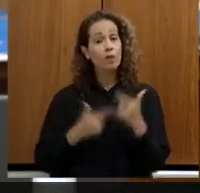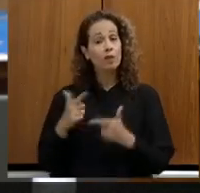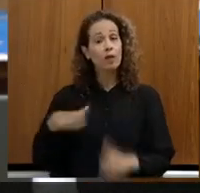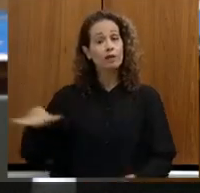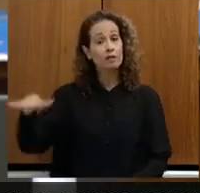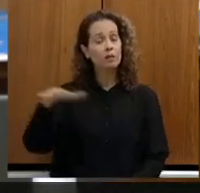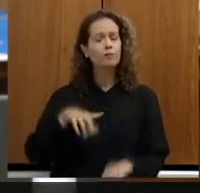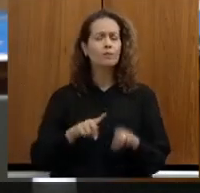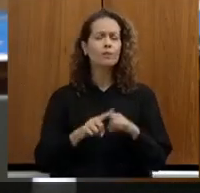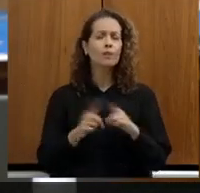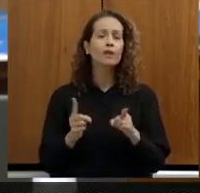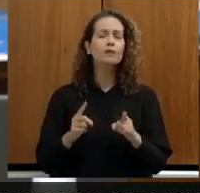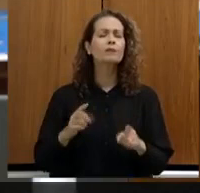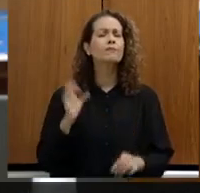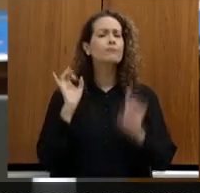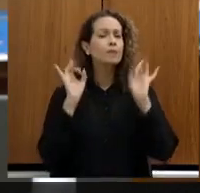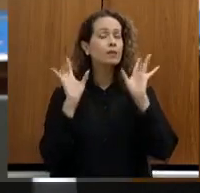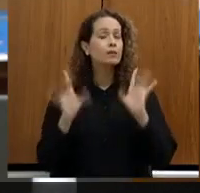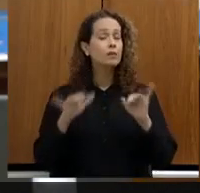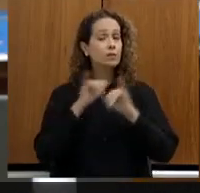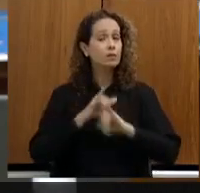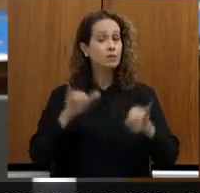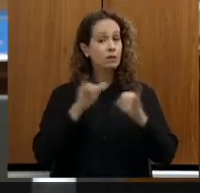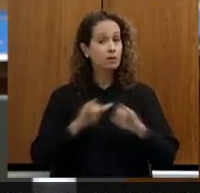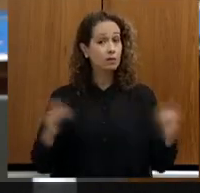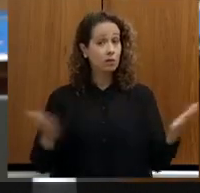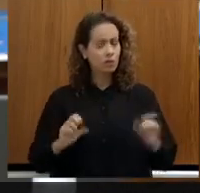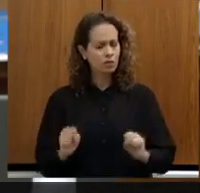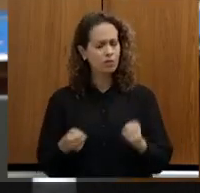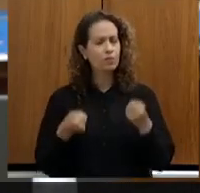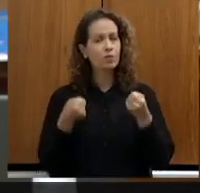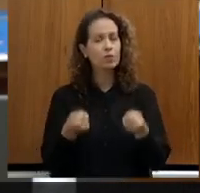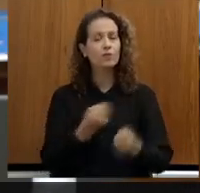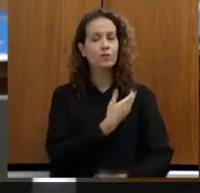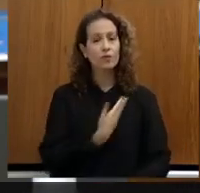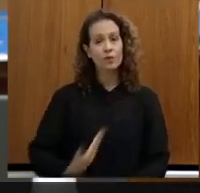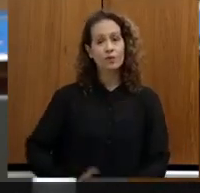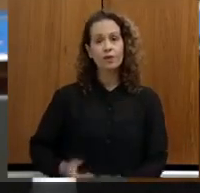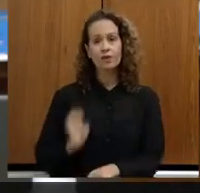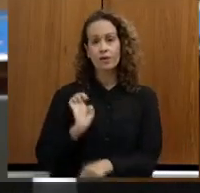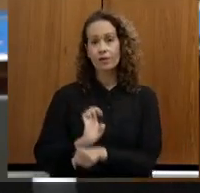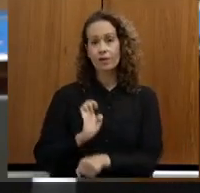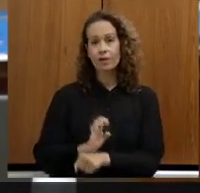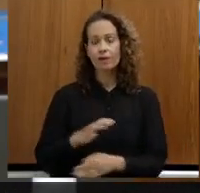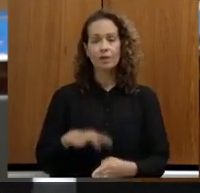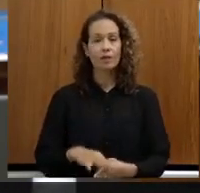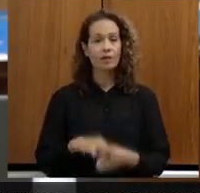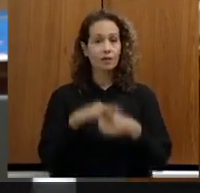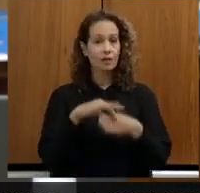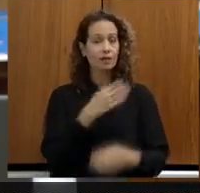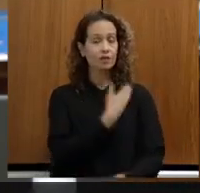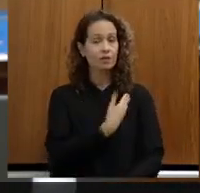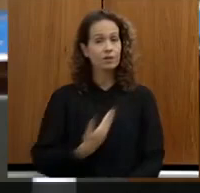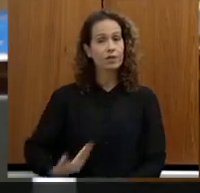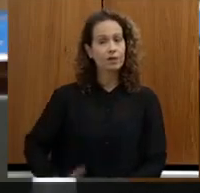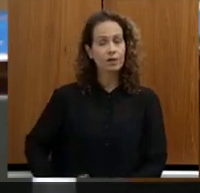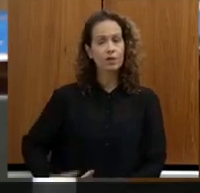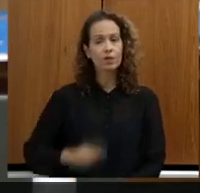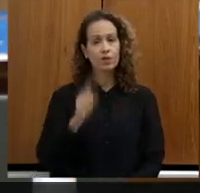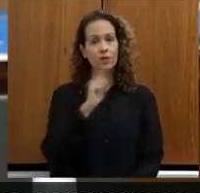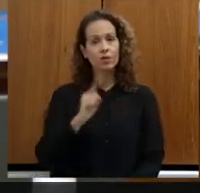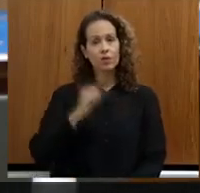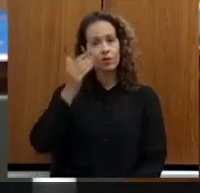especialmente dizer aqui, hoje, do empenho do governo do Estado, pela liderança do governador Romeu Zema,